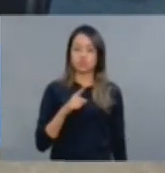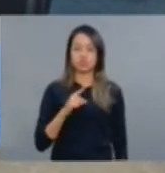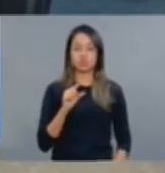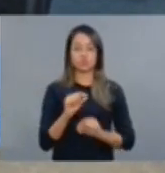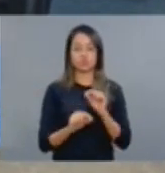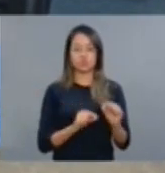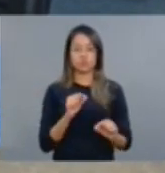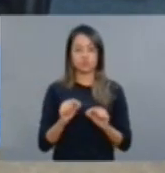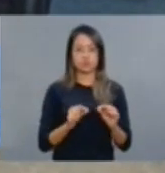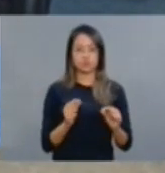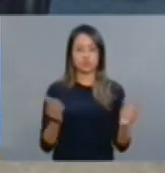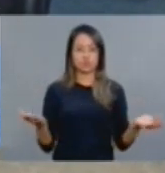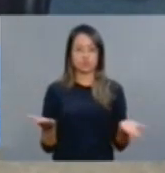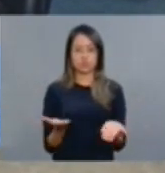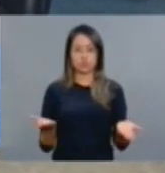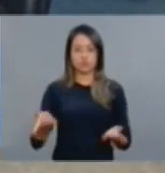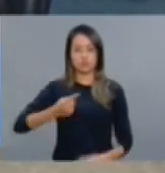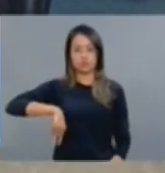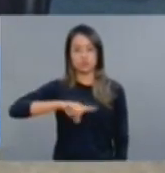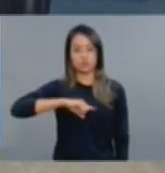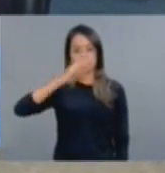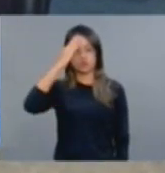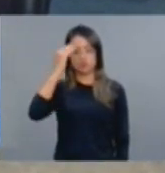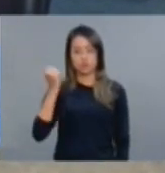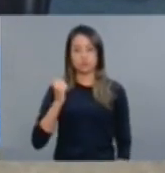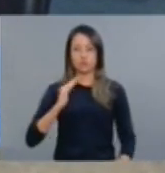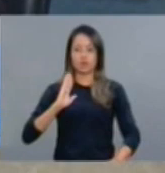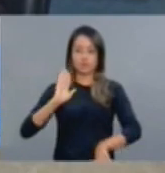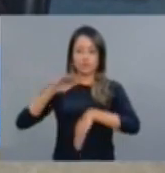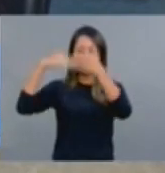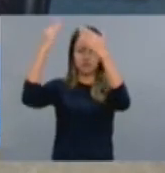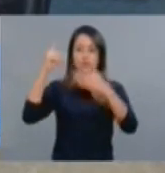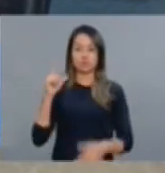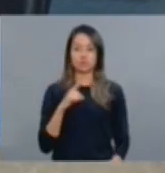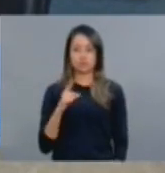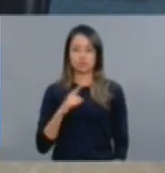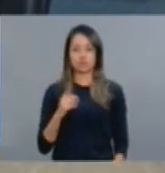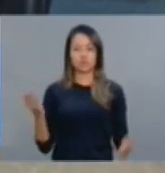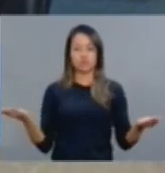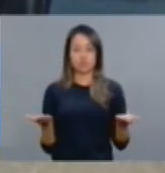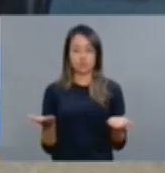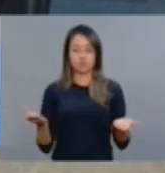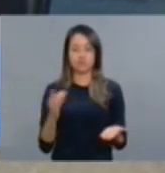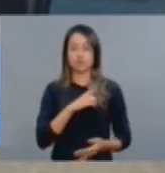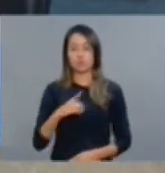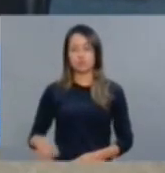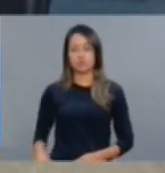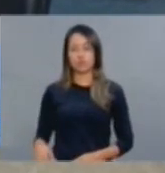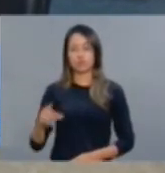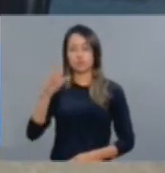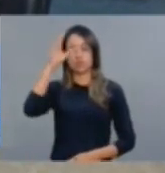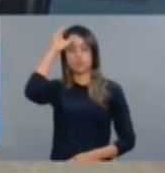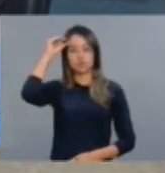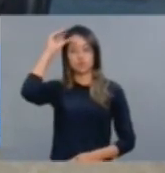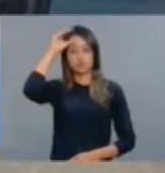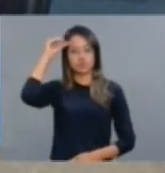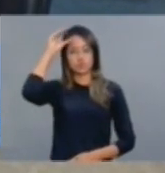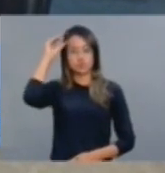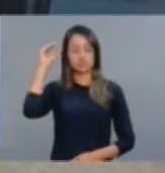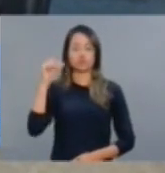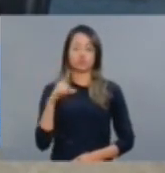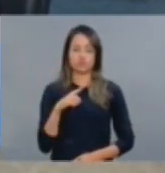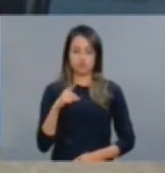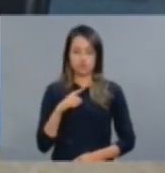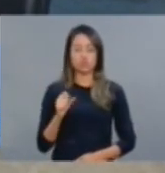da Polícia Civil. Então a gente sabe que ainda tem muito o que avançar, a gente reconhece aí as reivindicações do deputado Agenor Neto para a região Centro